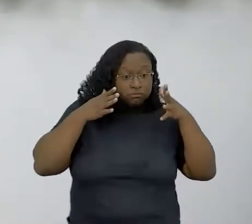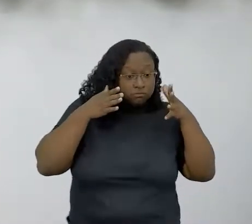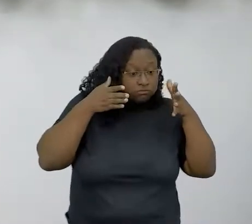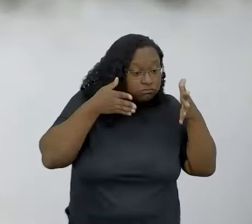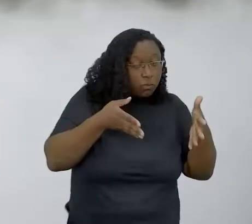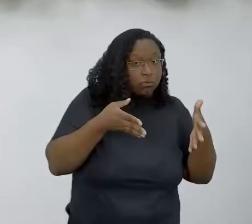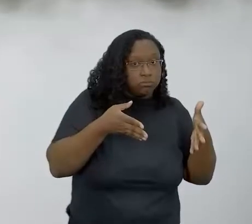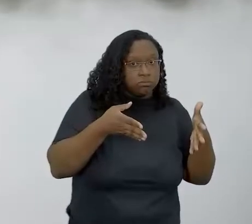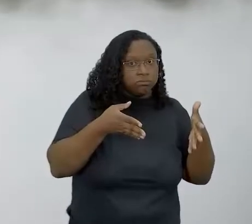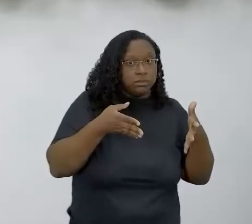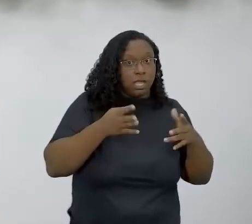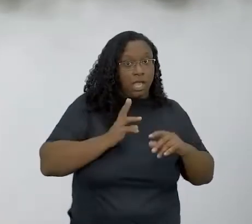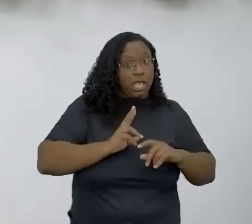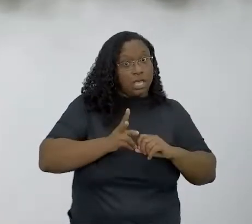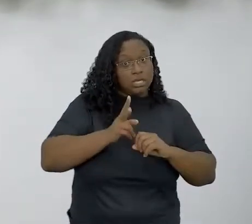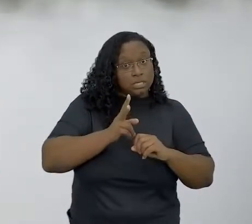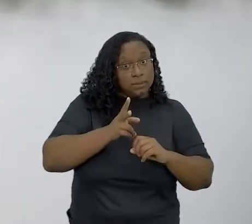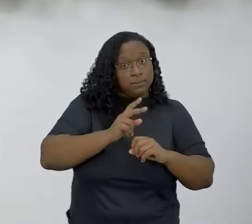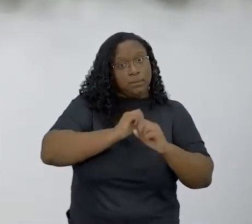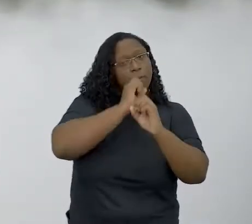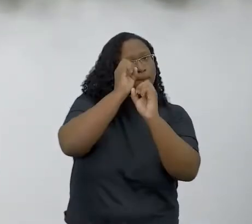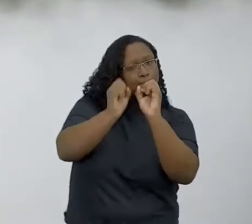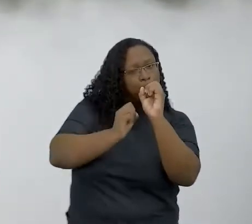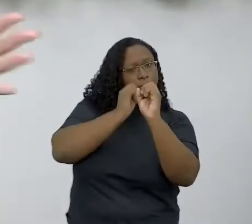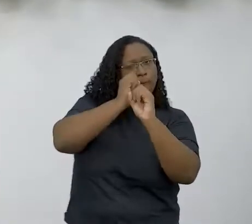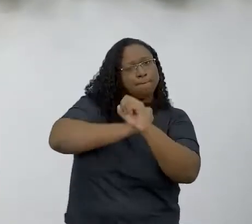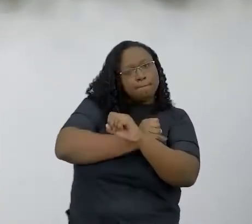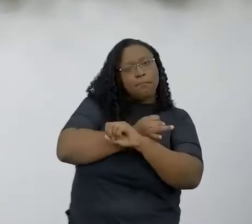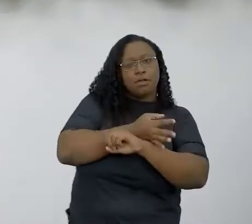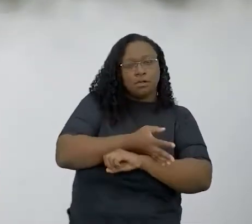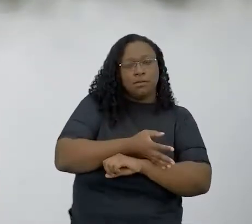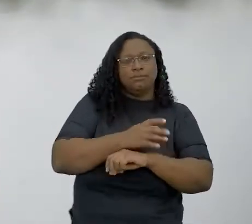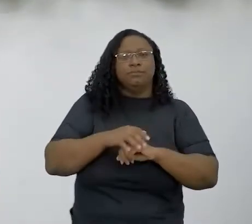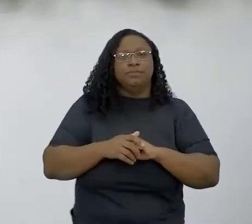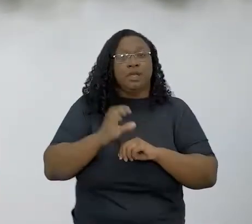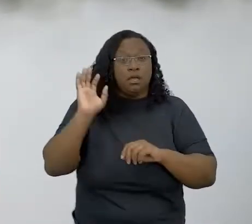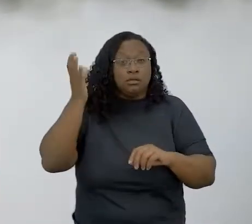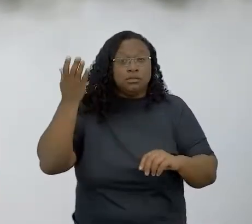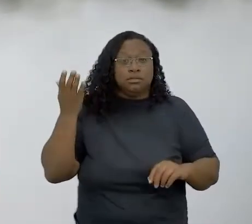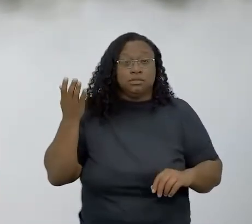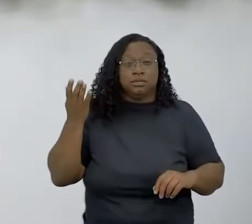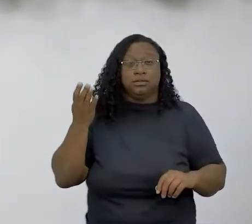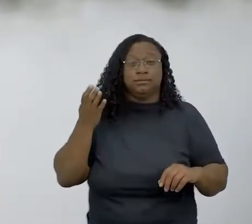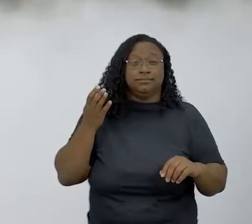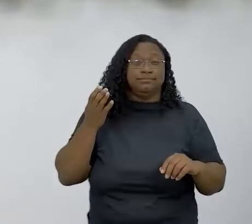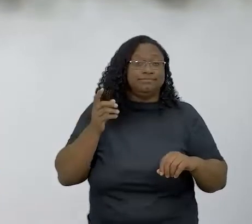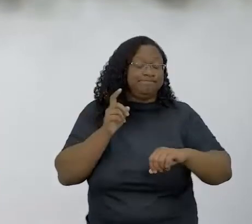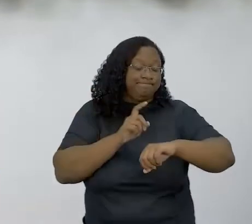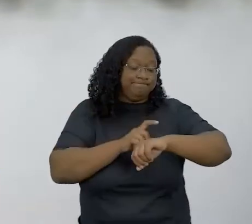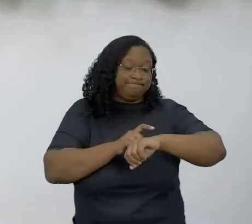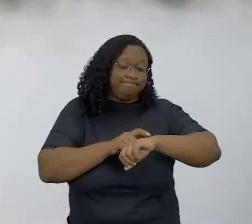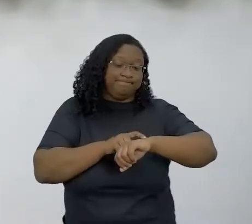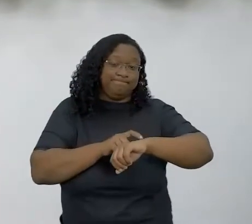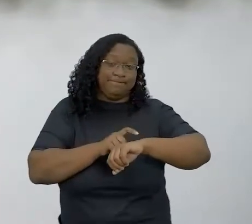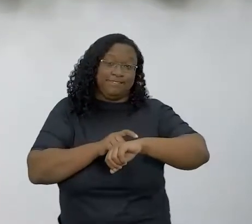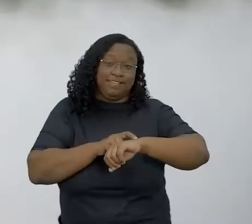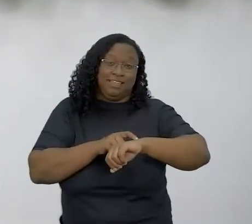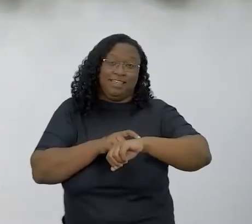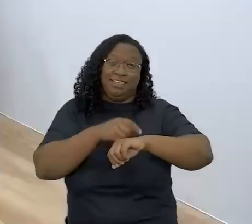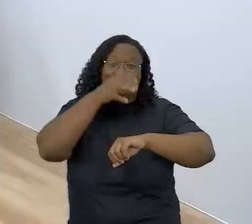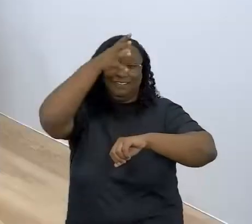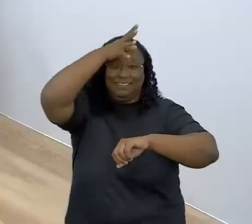Então, sempre gravava nas madrugadas. E algo que acontecia, às vezes, o galo perdia a hora, porque a minha vizinha tem galinhas.